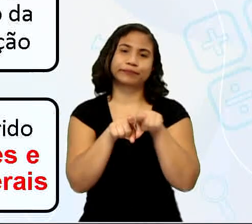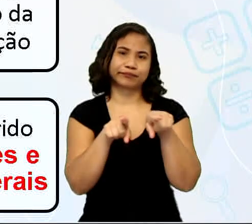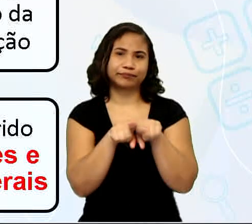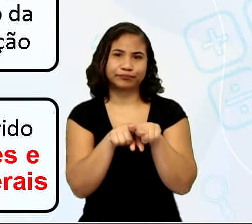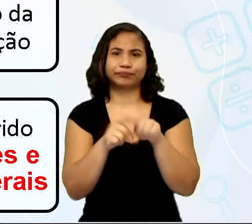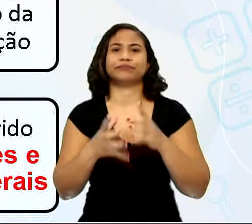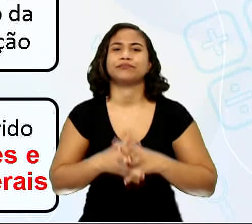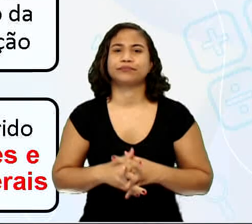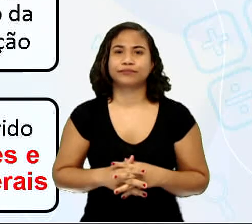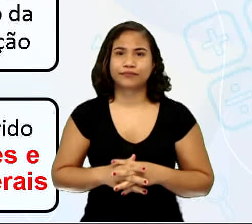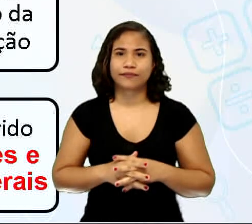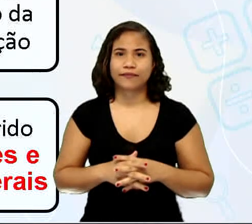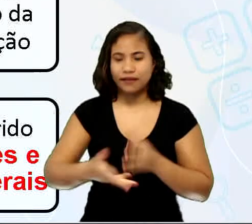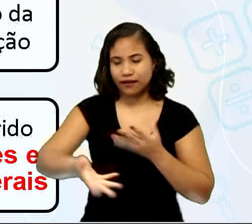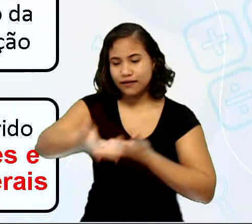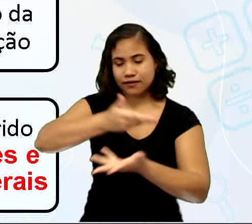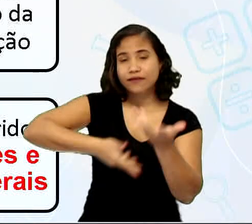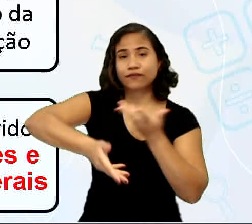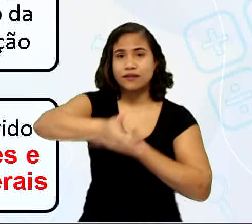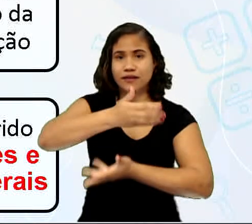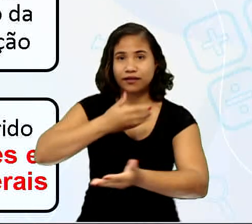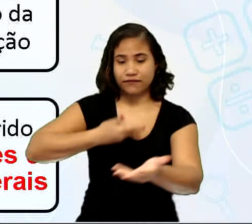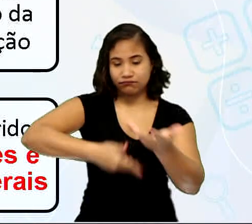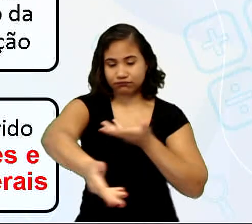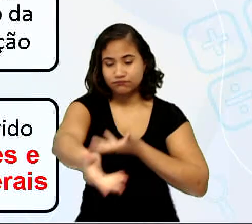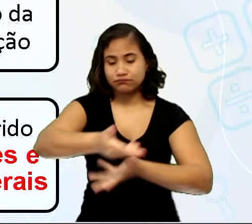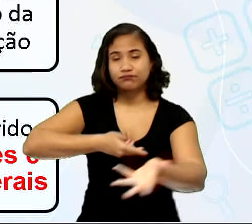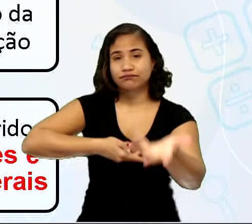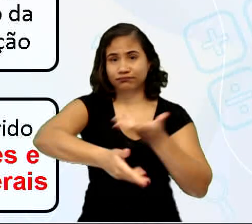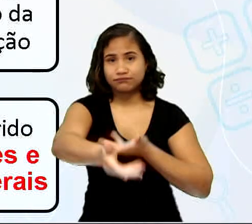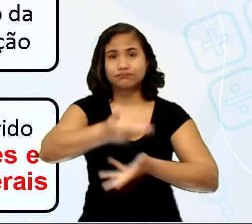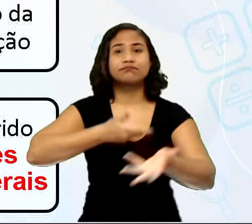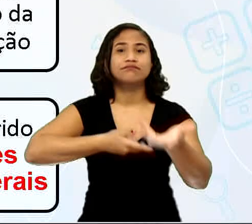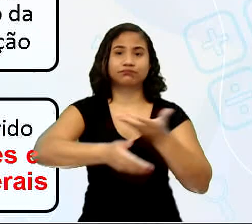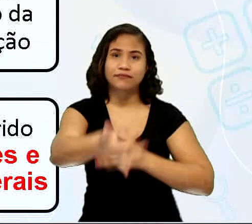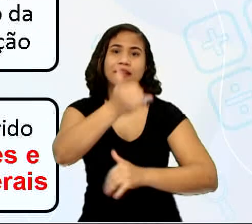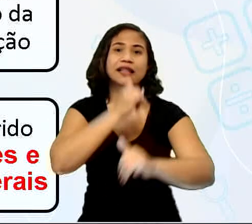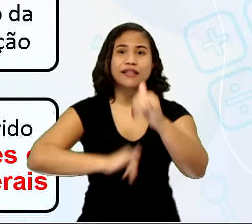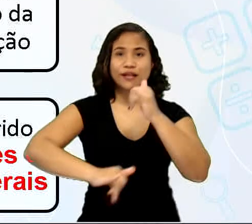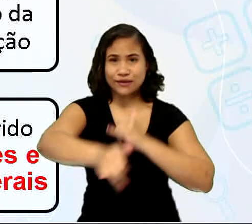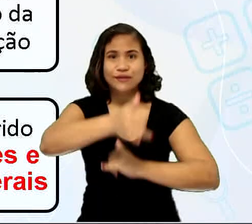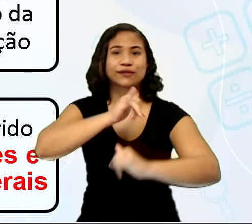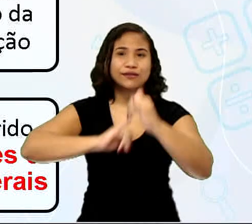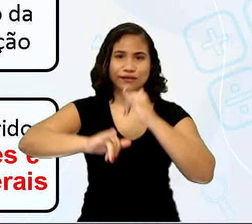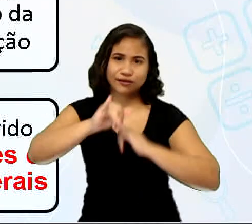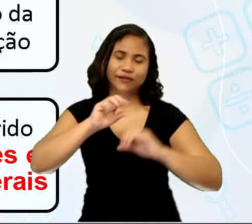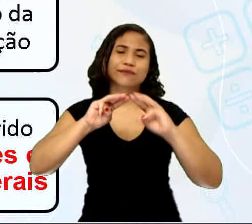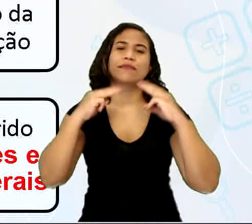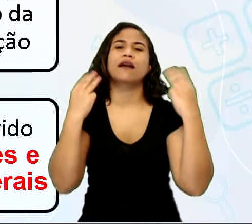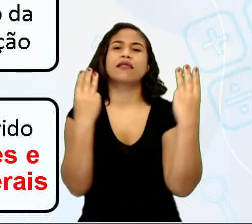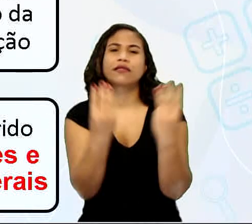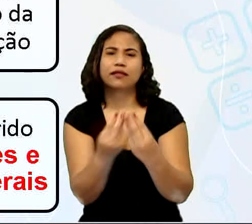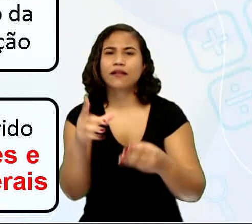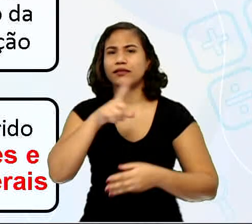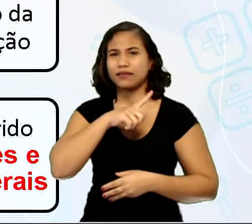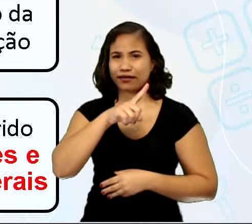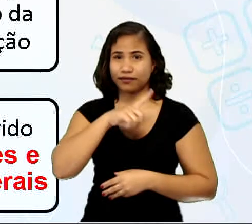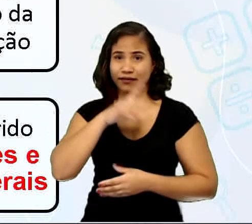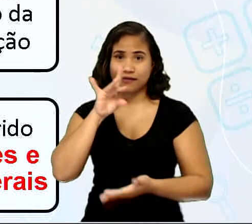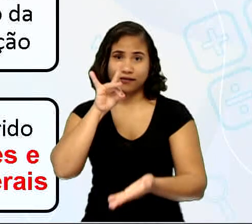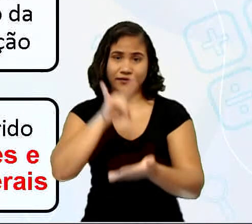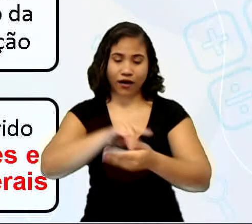a transferência de energia e também a transferência de matéria ocorre no momento da